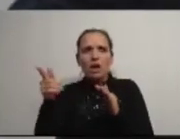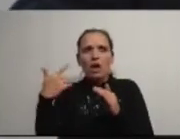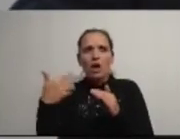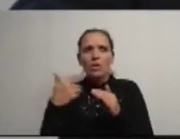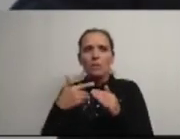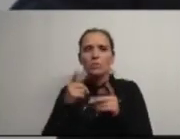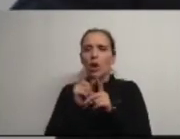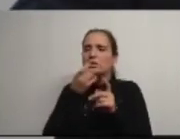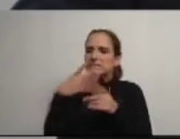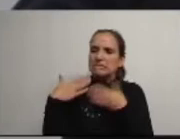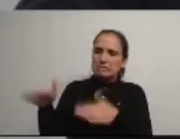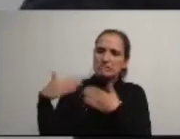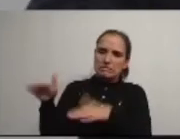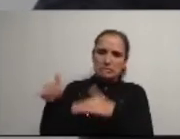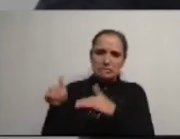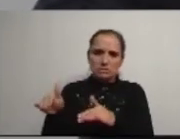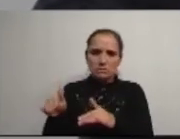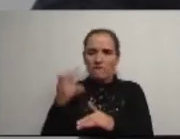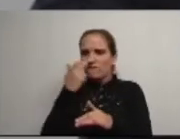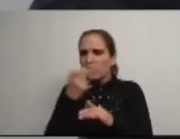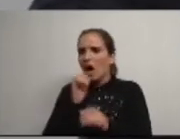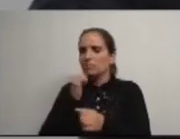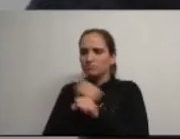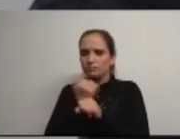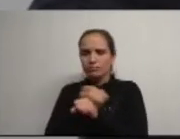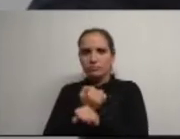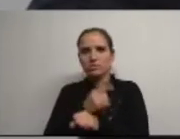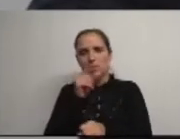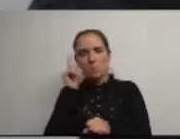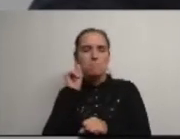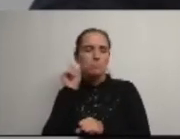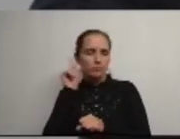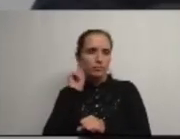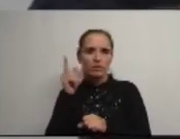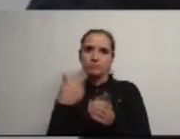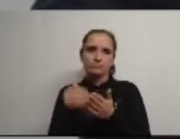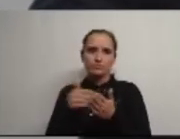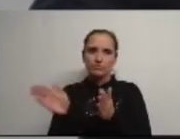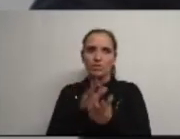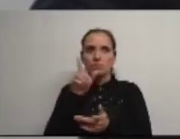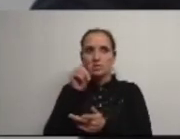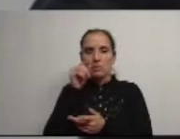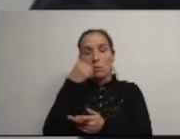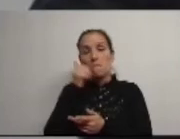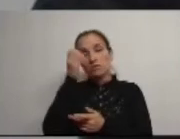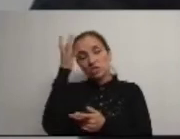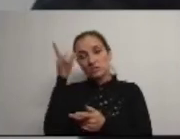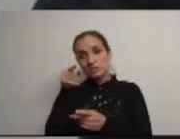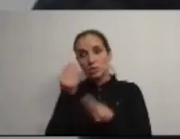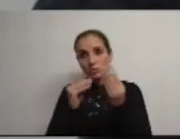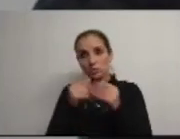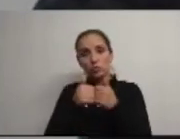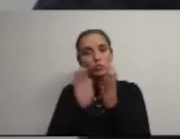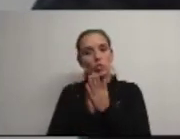votada ao abandono e à péssima manutenção também é irrelevante para a narrativa cor-de-rosa mas não pode ser esquecida essa obra. Como todas as